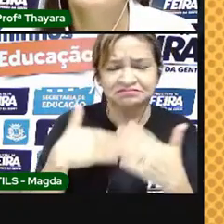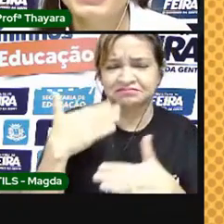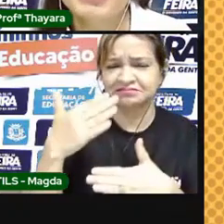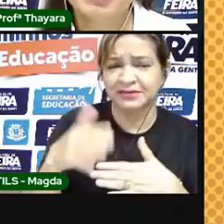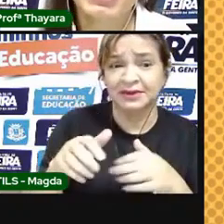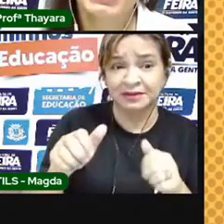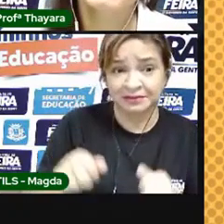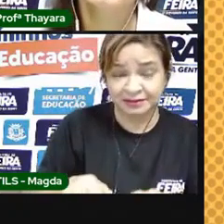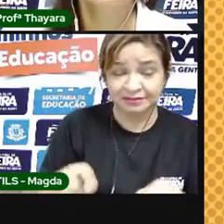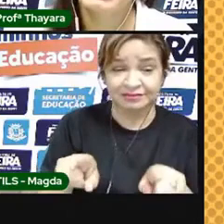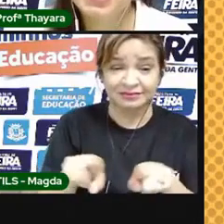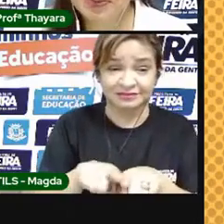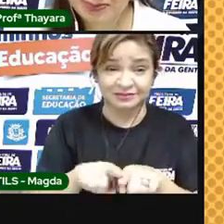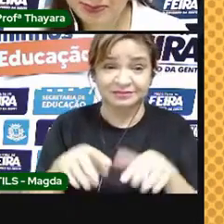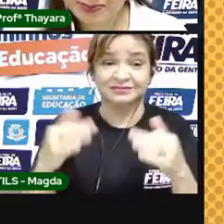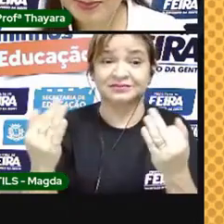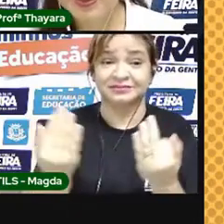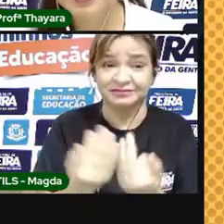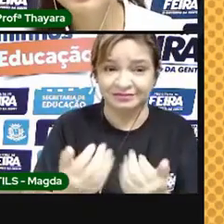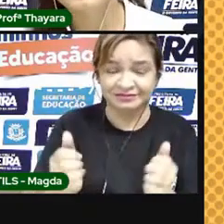chamar a família para brincar também.